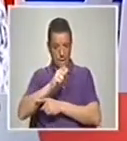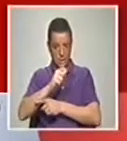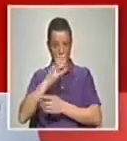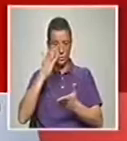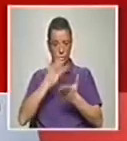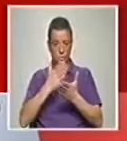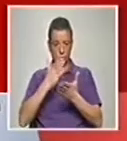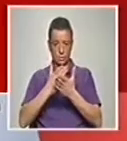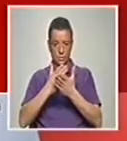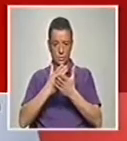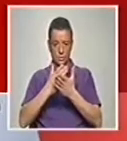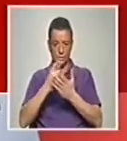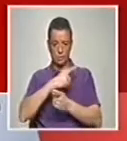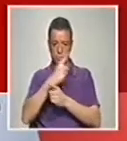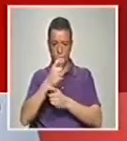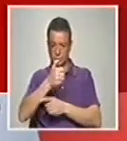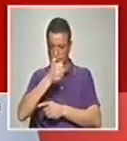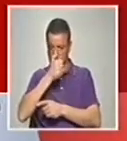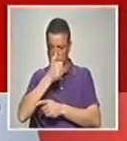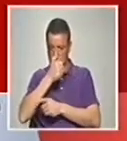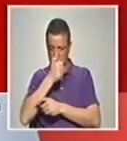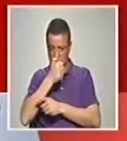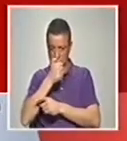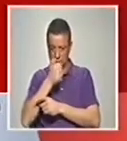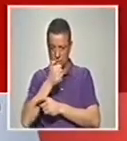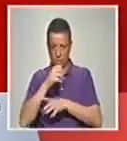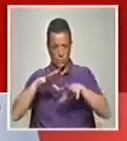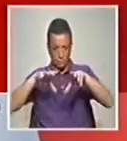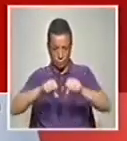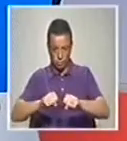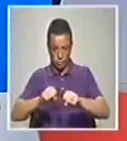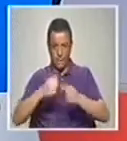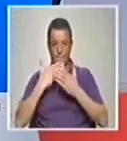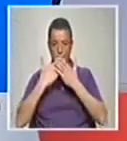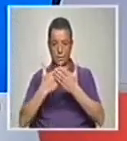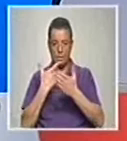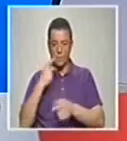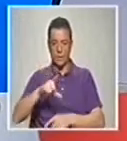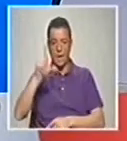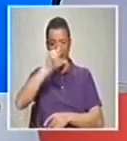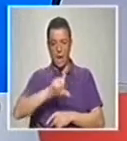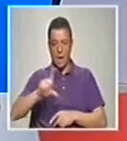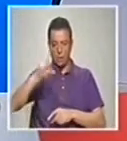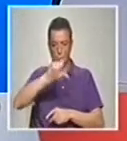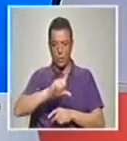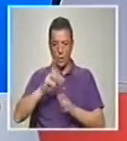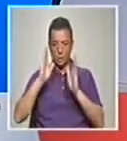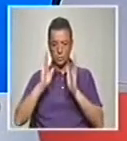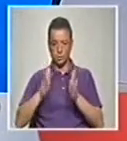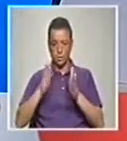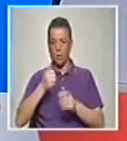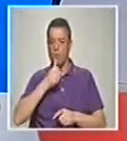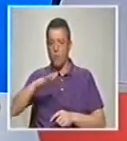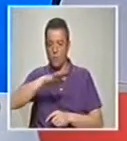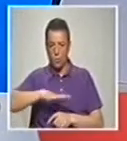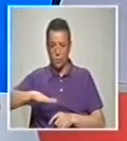que tivemos lutações felizmente desgotadas, permanentemente, e portanto a pedido do público, nós fomos a Lisboa também já com o espetáculo, e agora resolvemos... Onde é estiveram